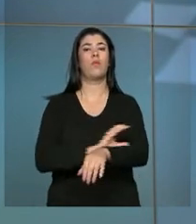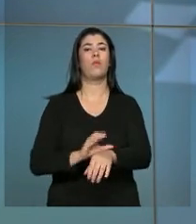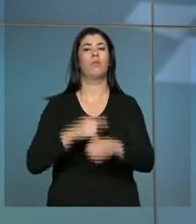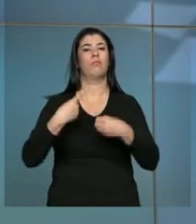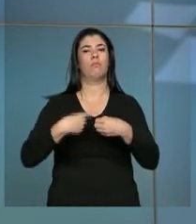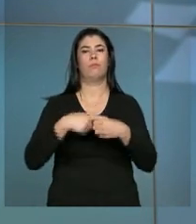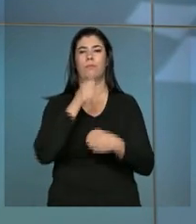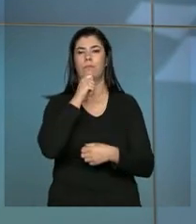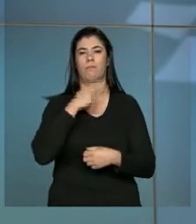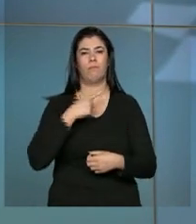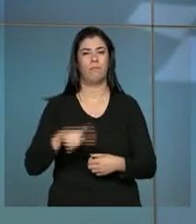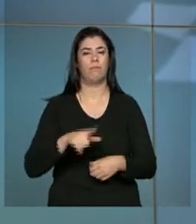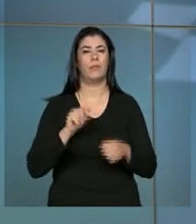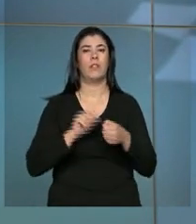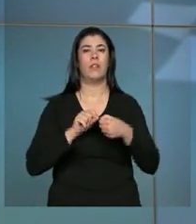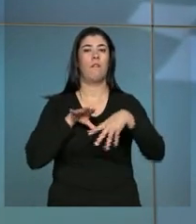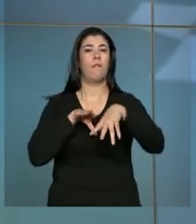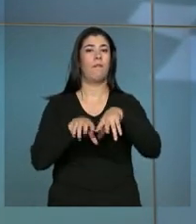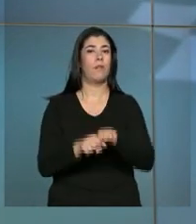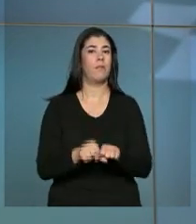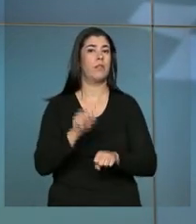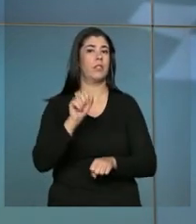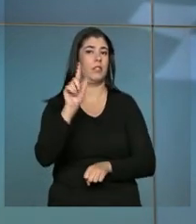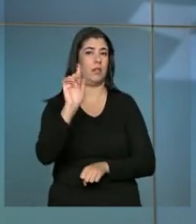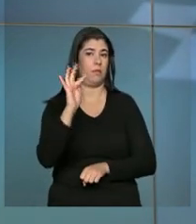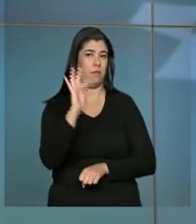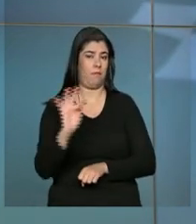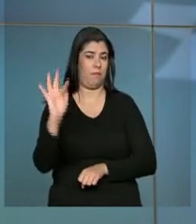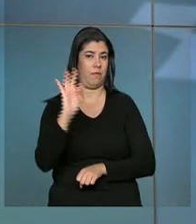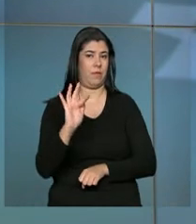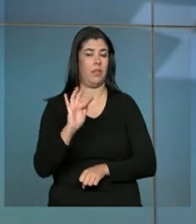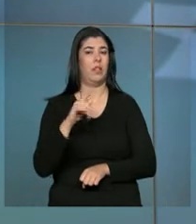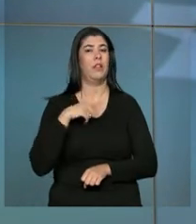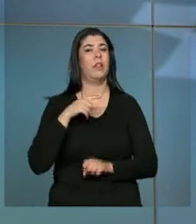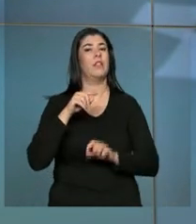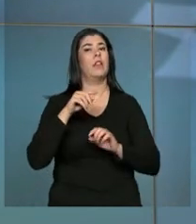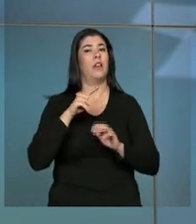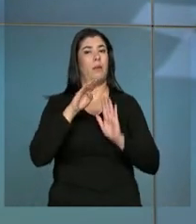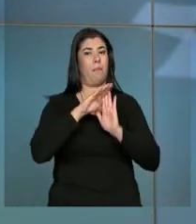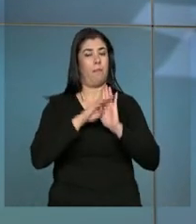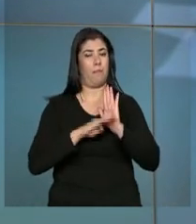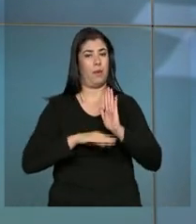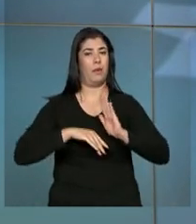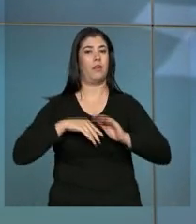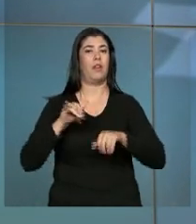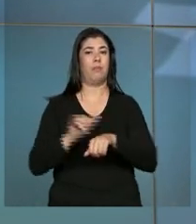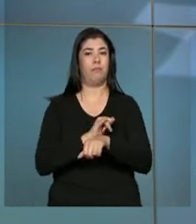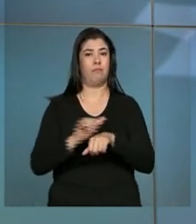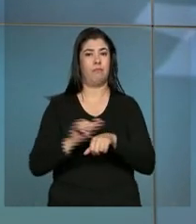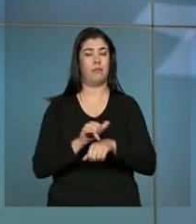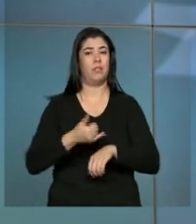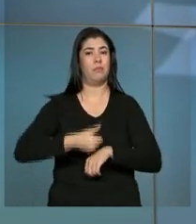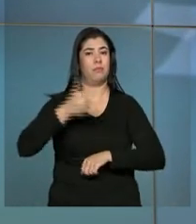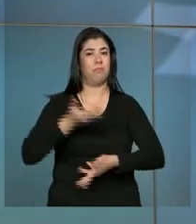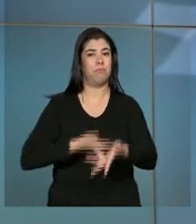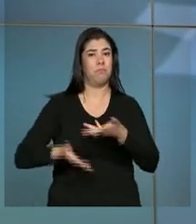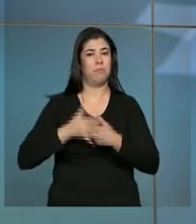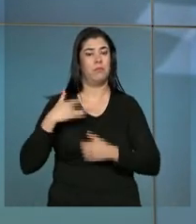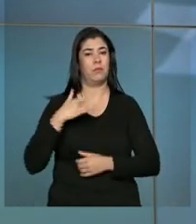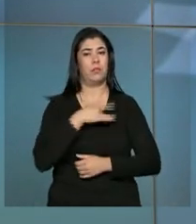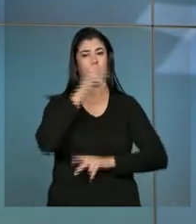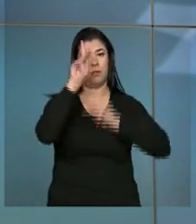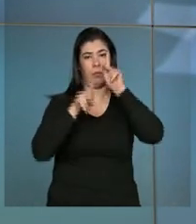contavam com esse tipo de graduação. A medida também faz parte do programa Mais Médicos e quer melhorar o atendimento em saúde da